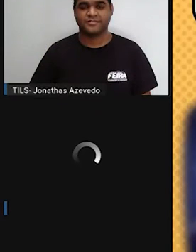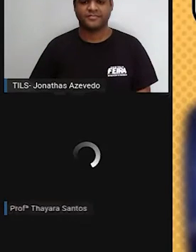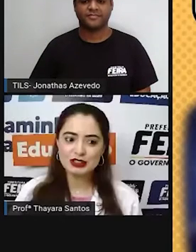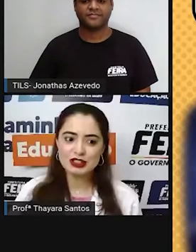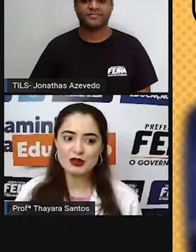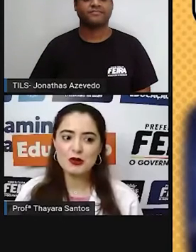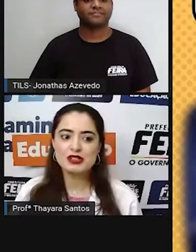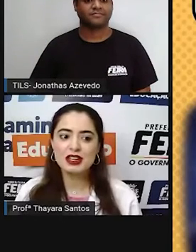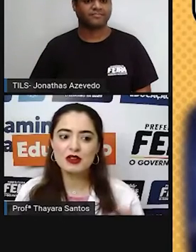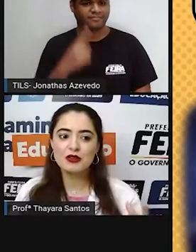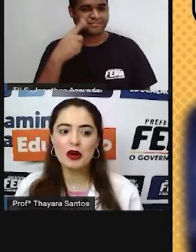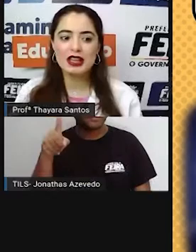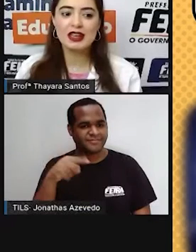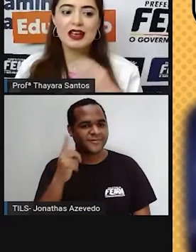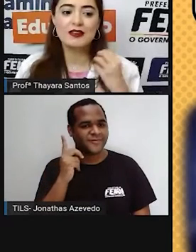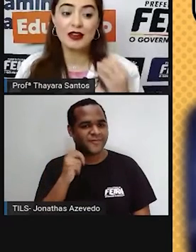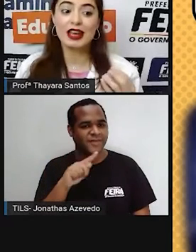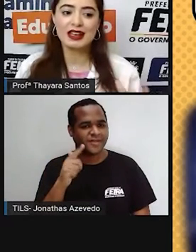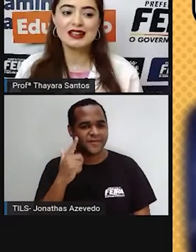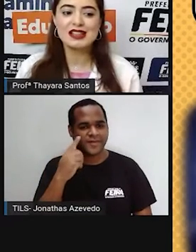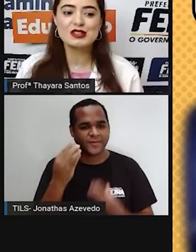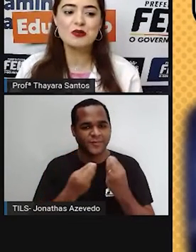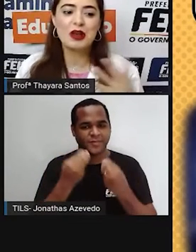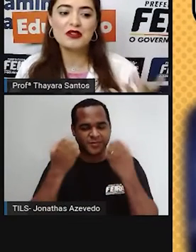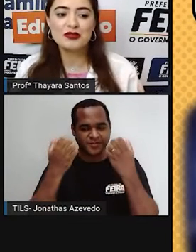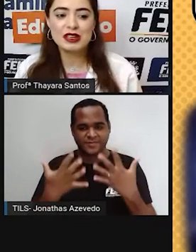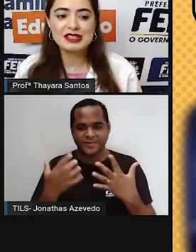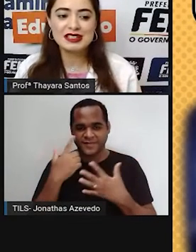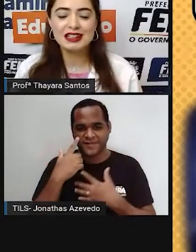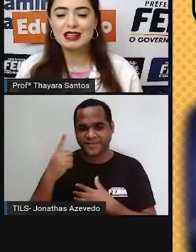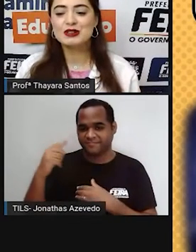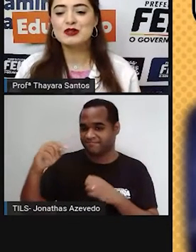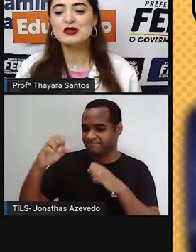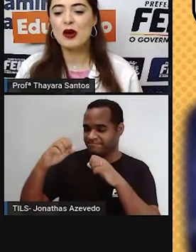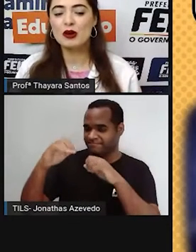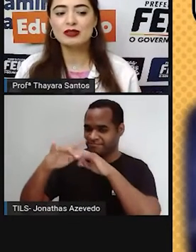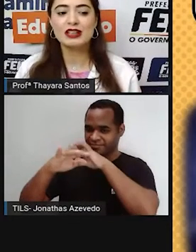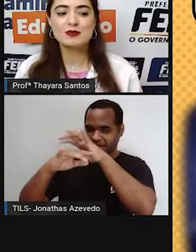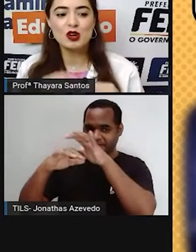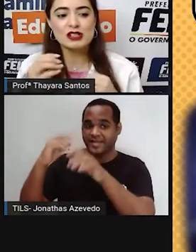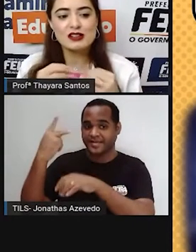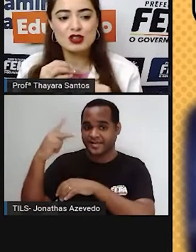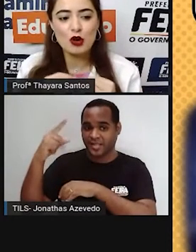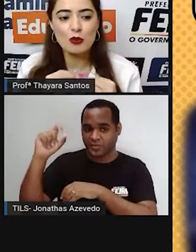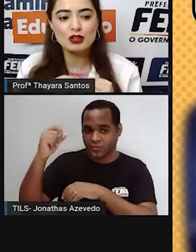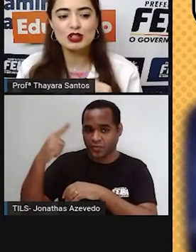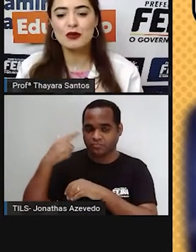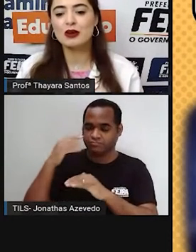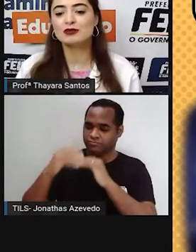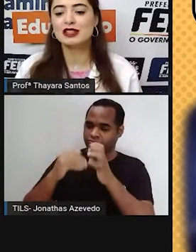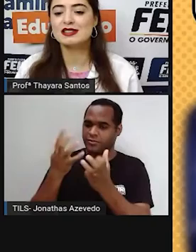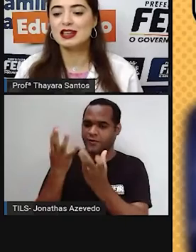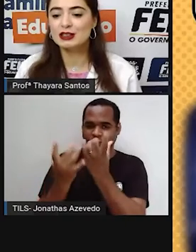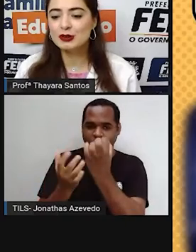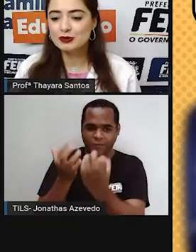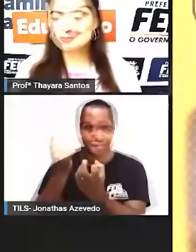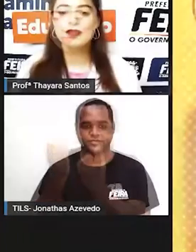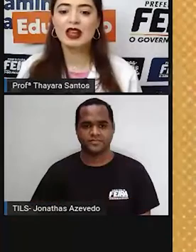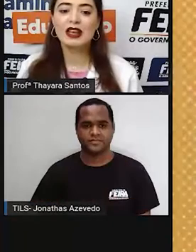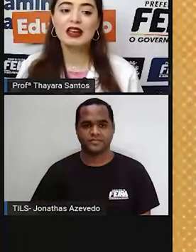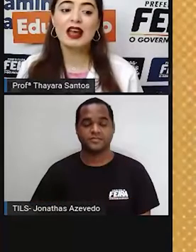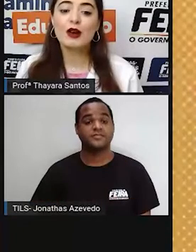A gente conseguiu ver aí essa superfície do sol, né? Esse processo de combustão acontecendo.